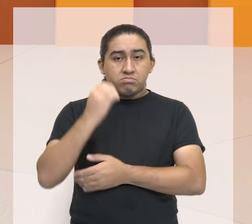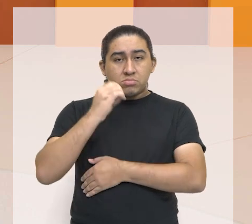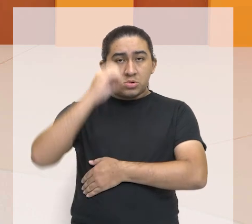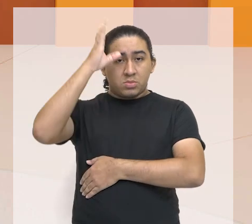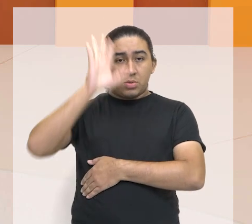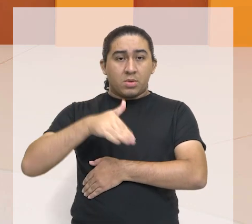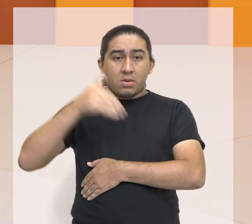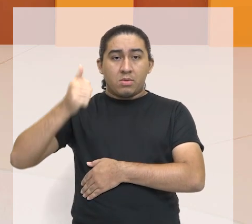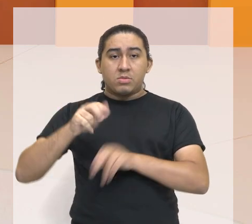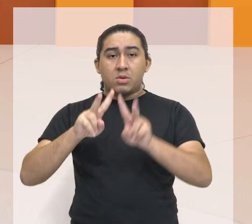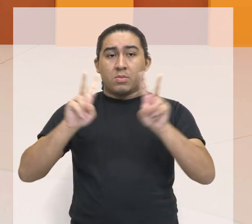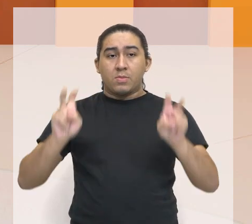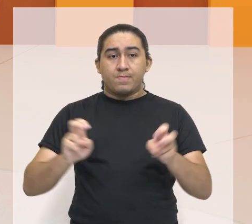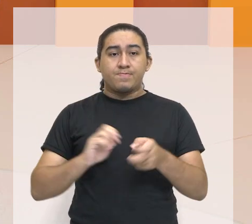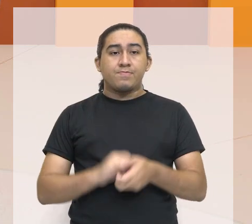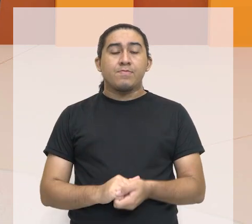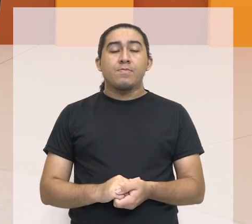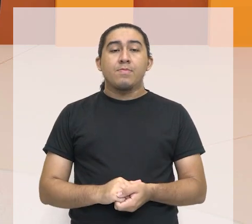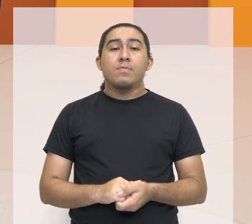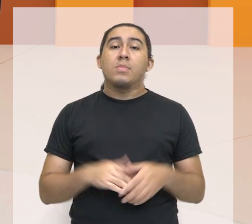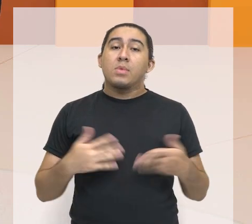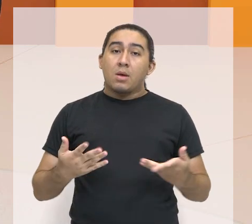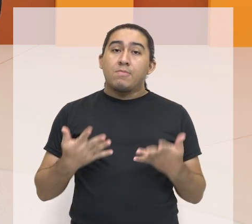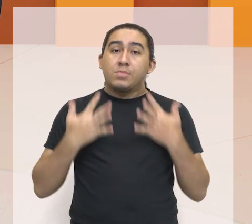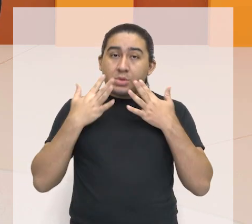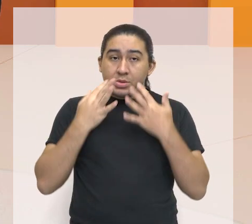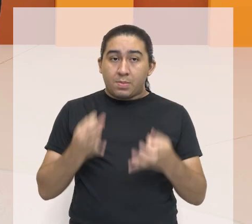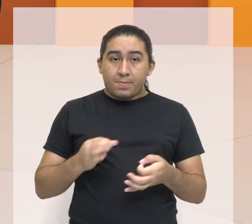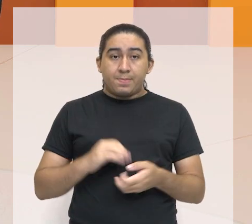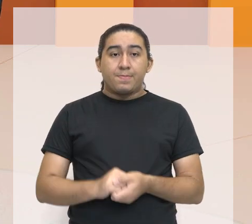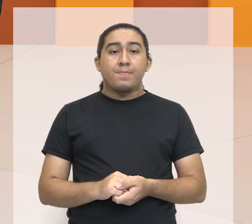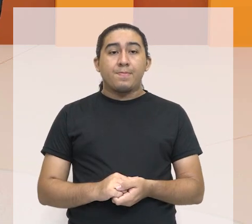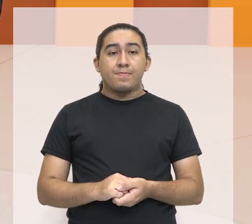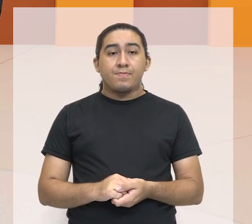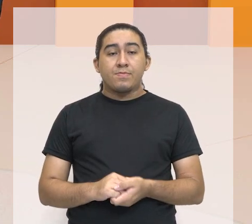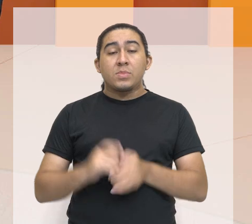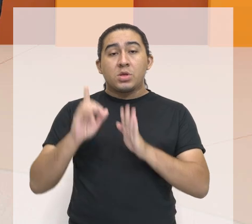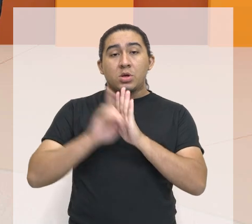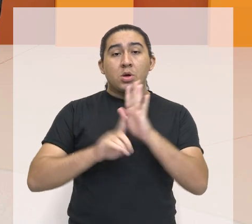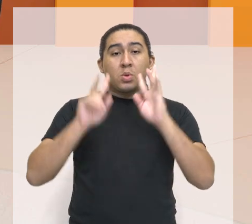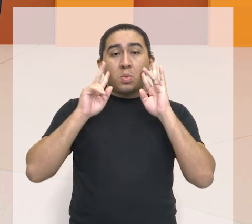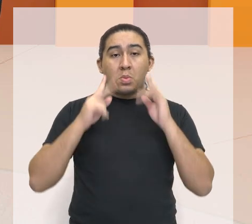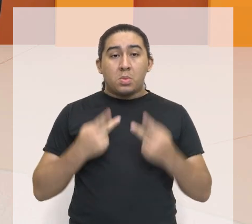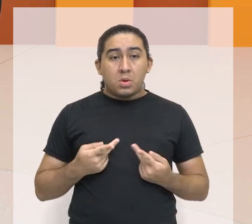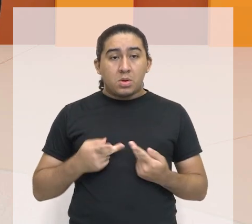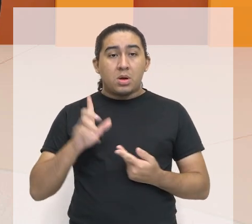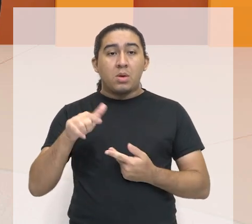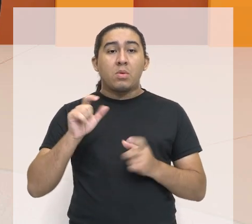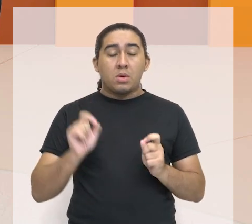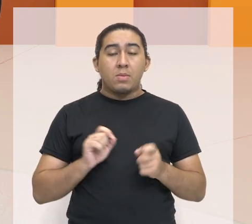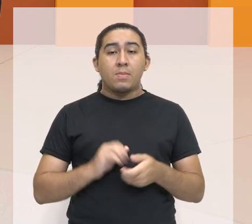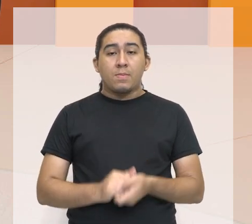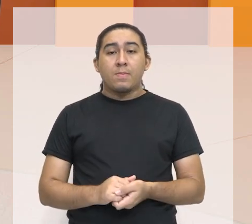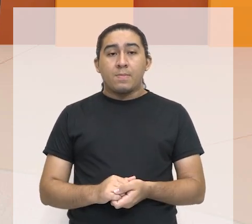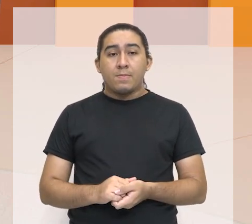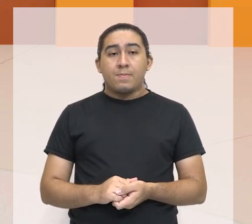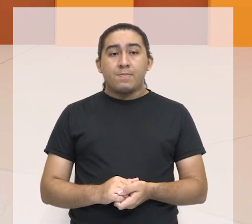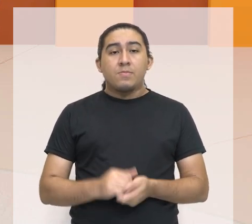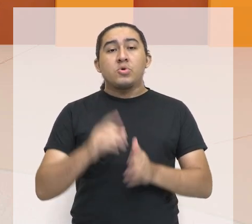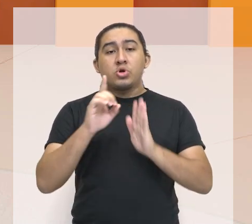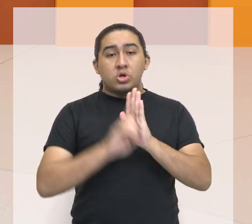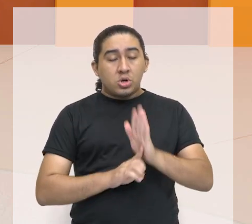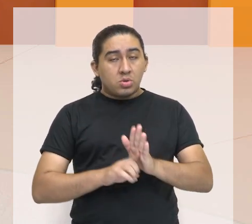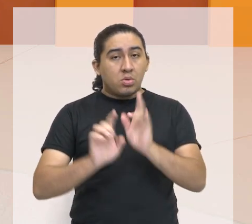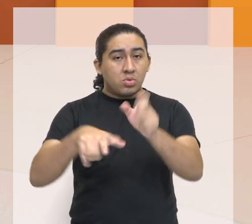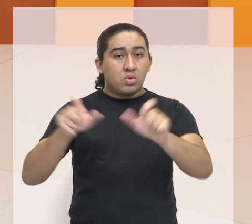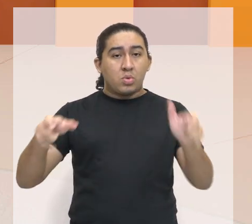esse assunto. Olha, os direitos humanos, é claro, o nome já diz, humanos, né? São direitos